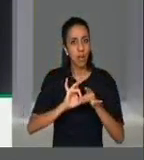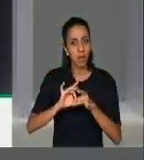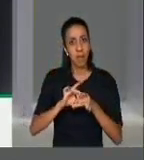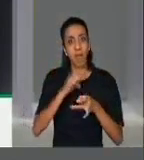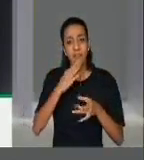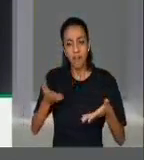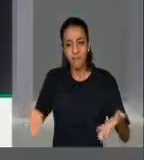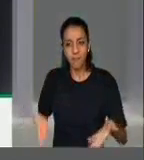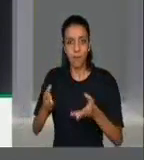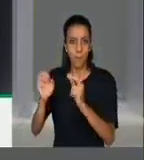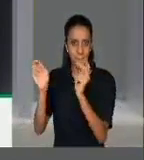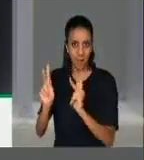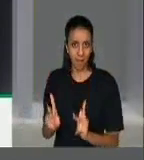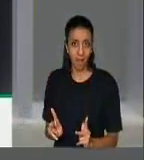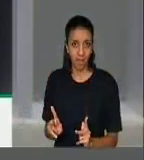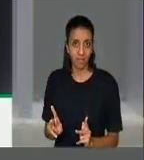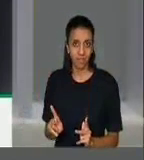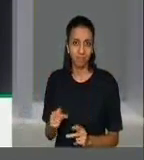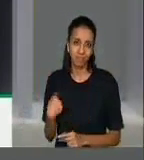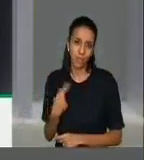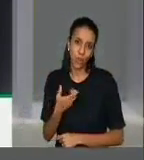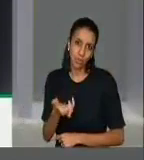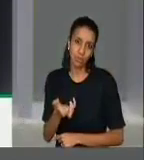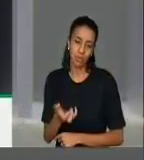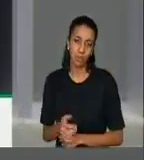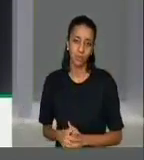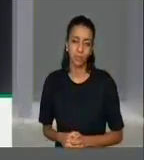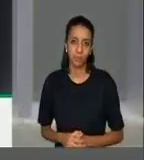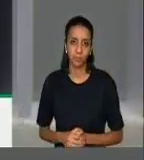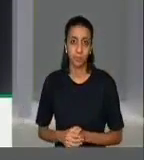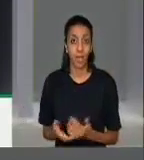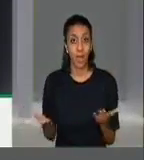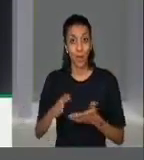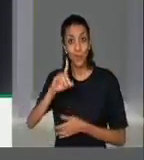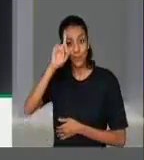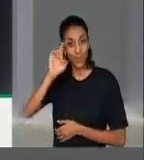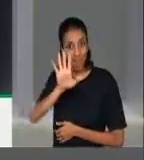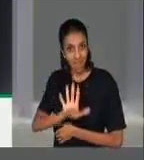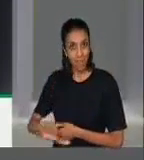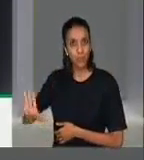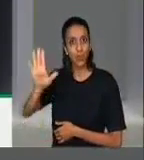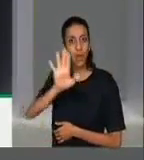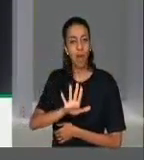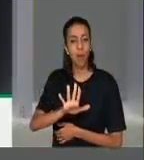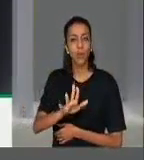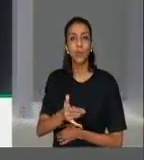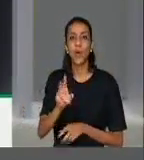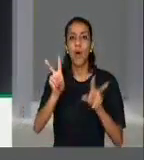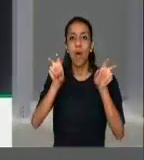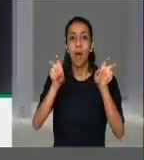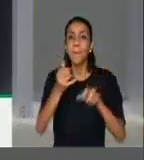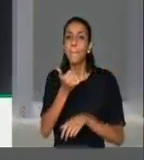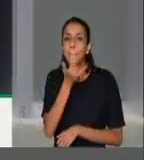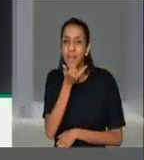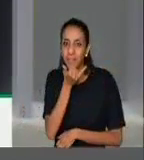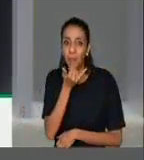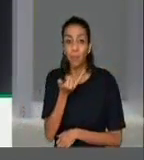promoção da paz que queremos alcançar. Hoje temos o Dia Nacional do Perdão, que é